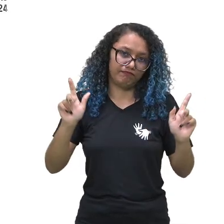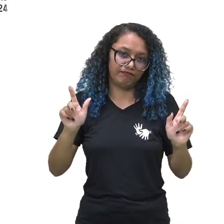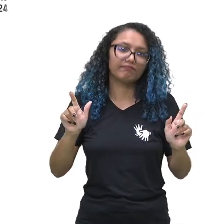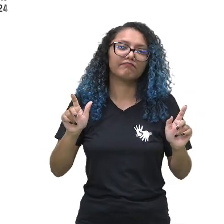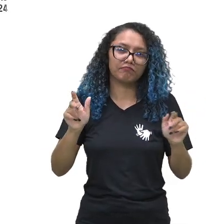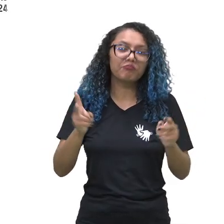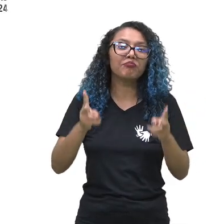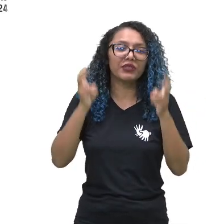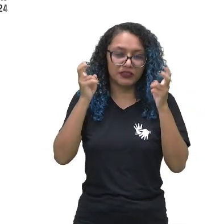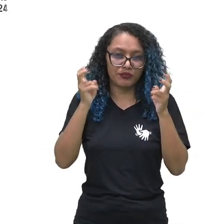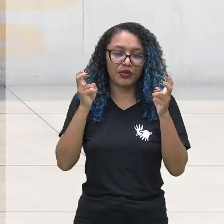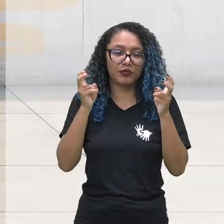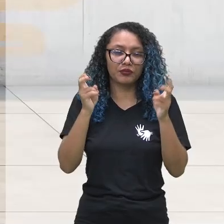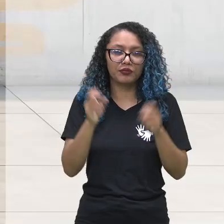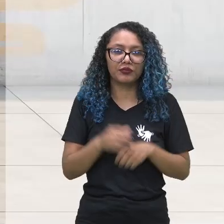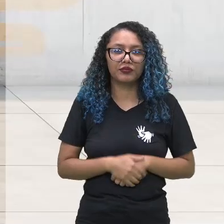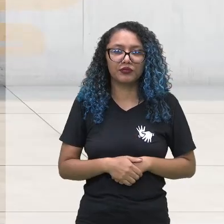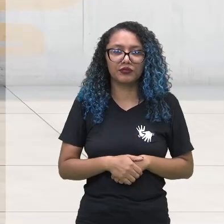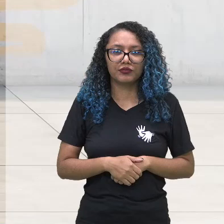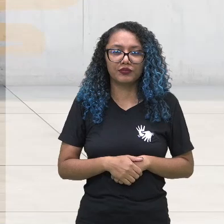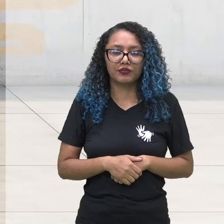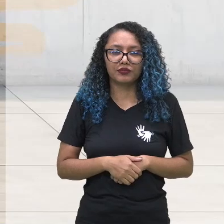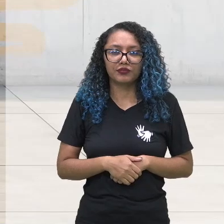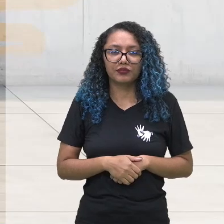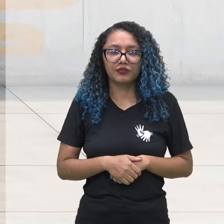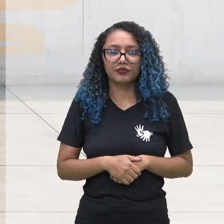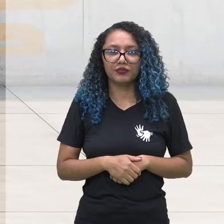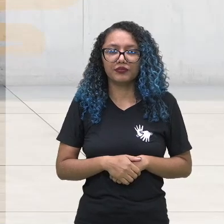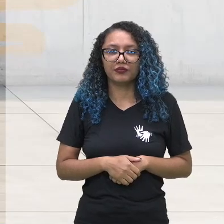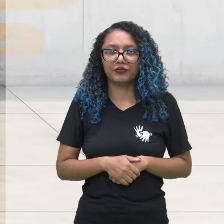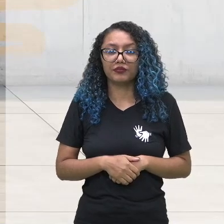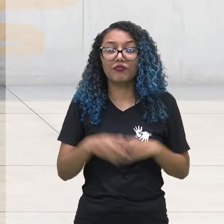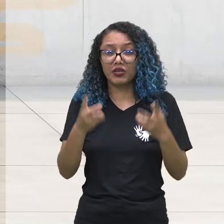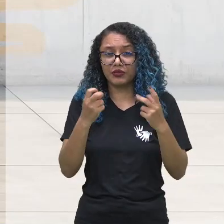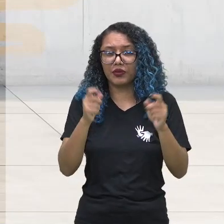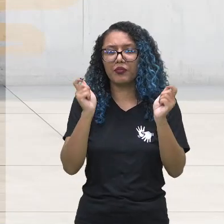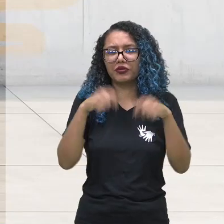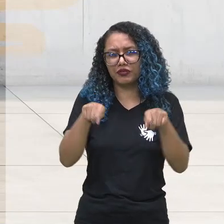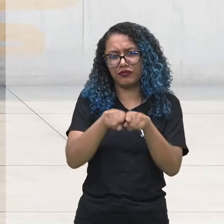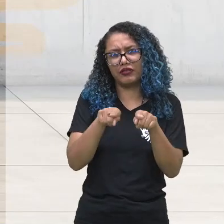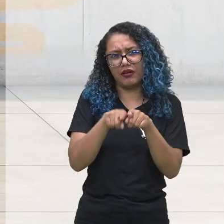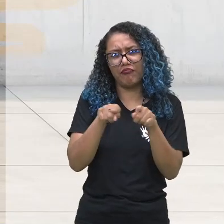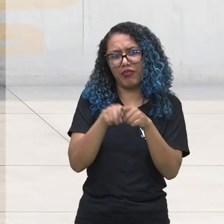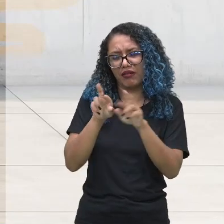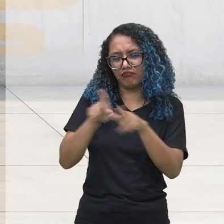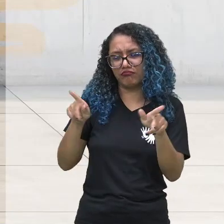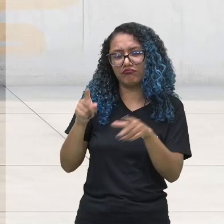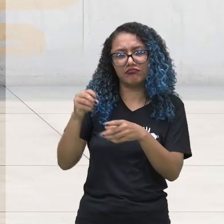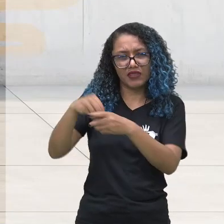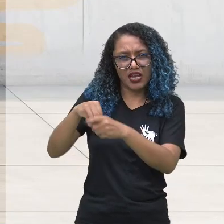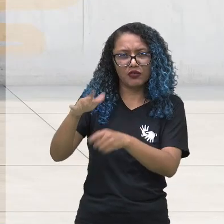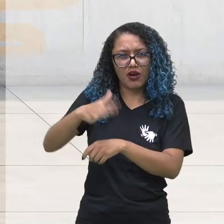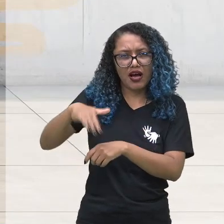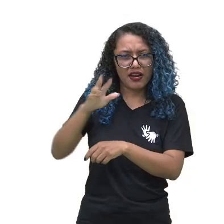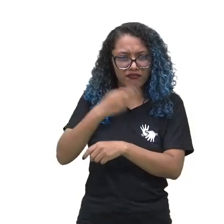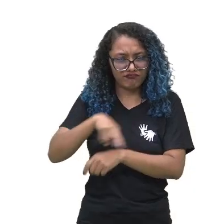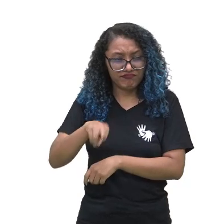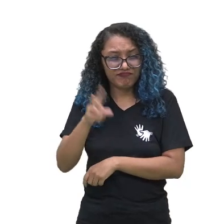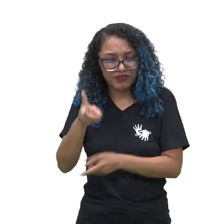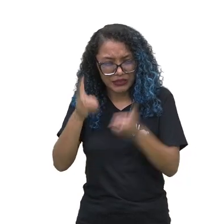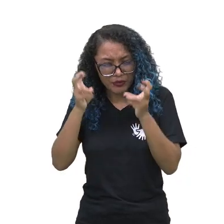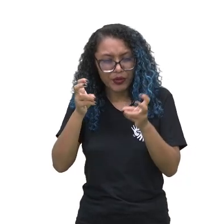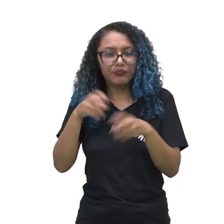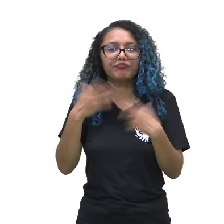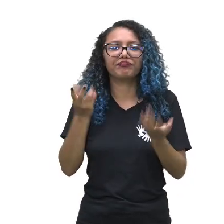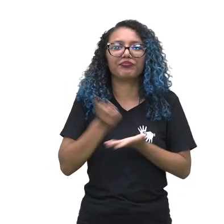Entenderam agora por que essa diversidade também pode se estender ao campo religioso? Muito bem,